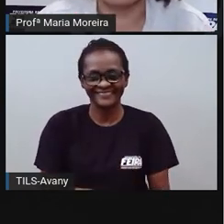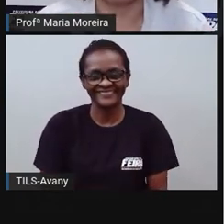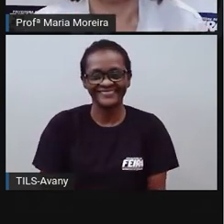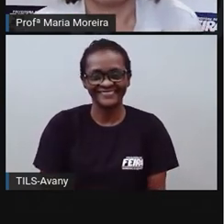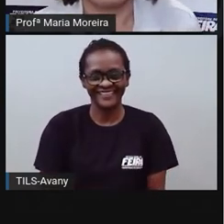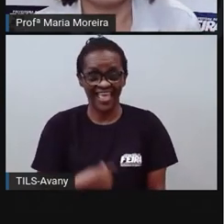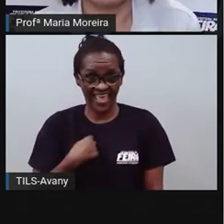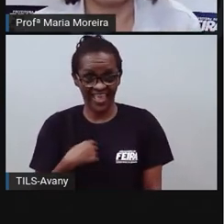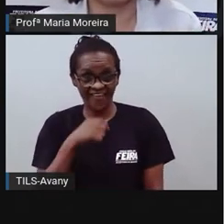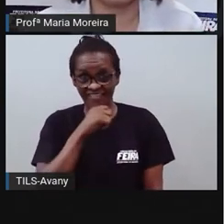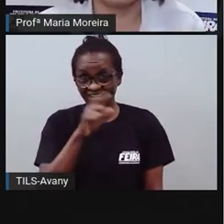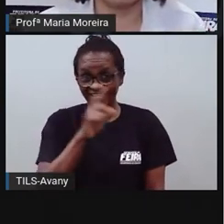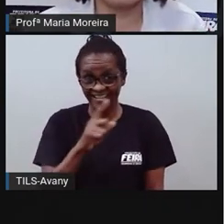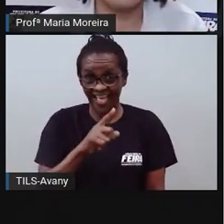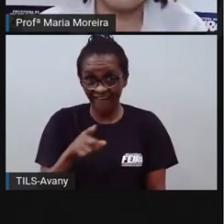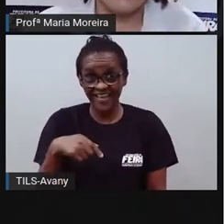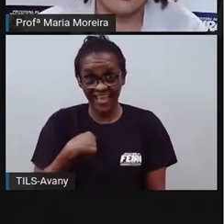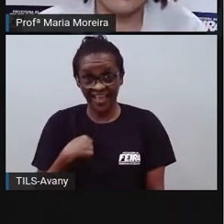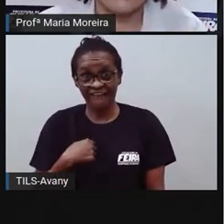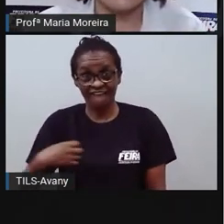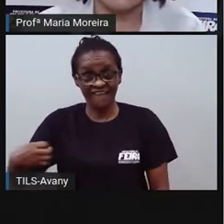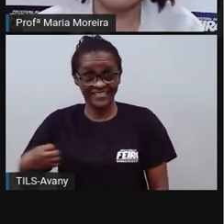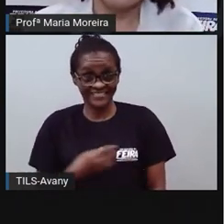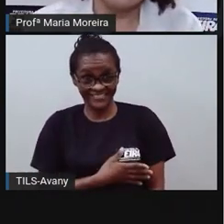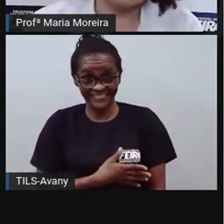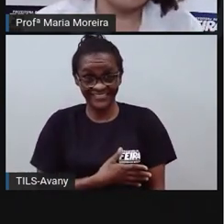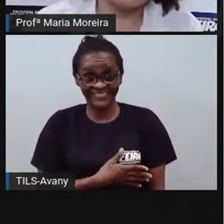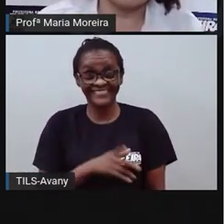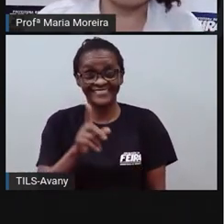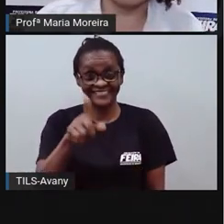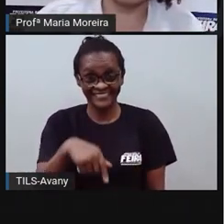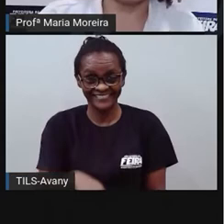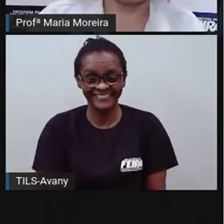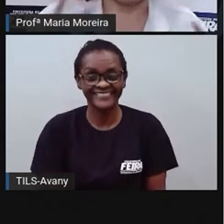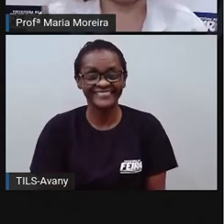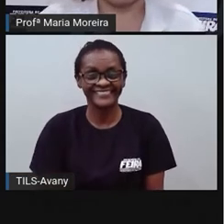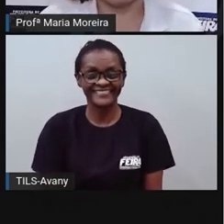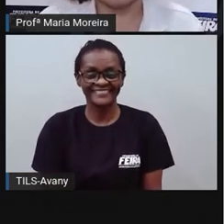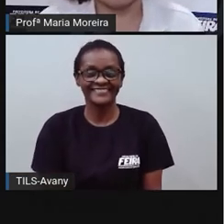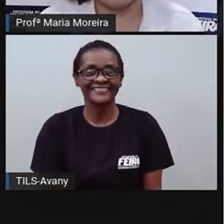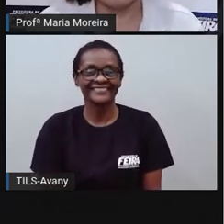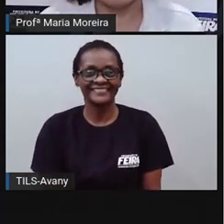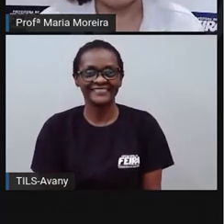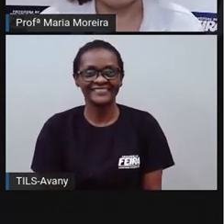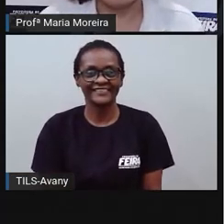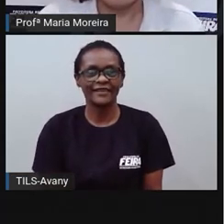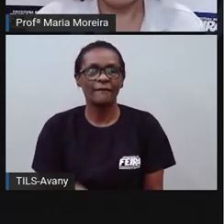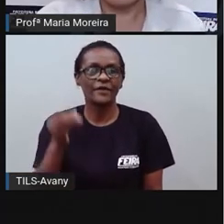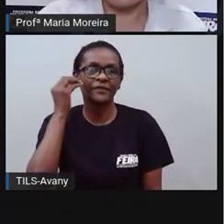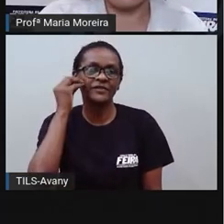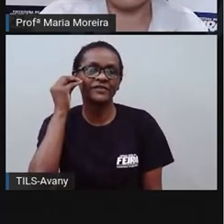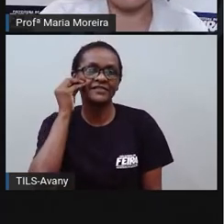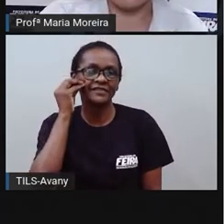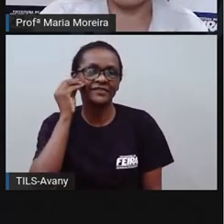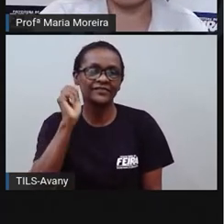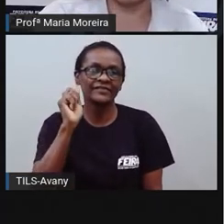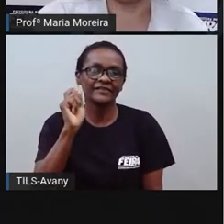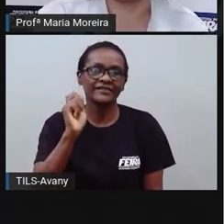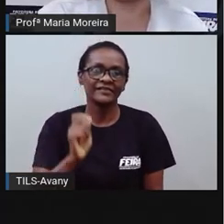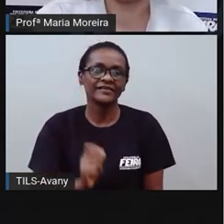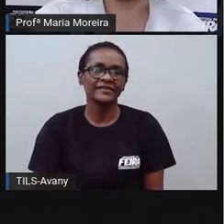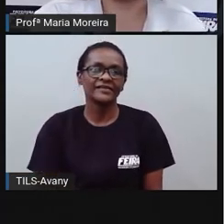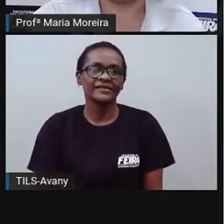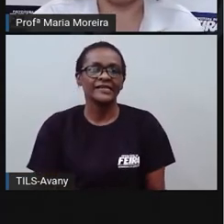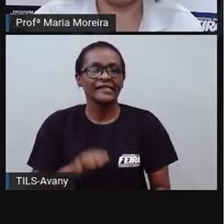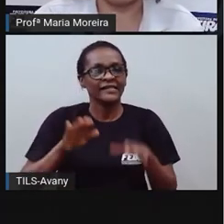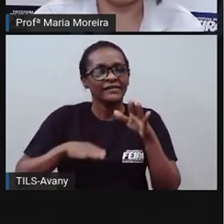disso, mas vamos continuar aqui, né? Isso aí, na verdade, é só para mostrar a vocês o seguinte, que às vezes